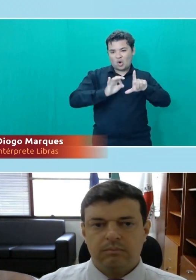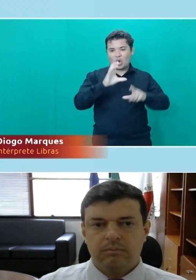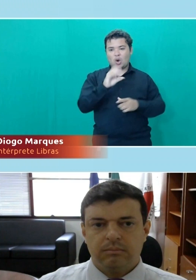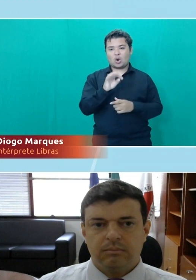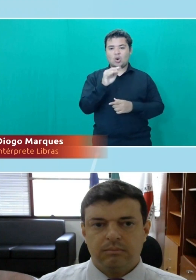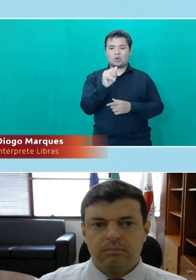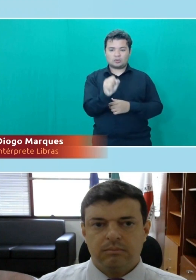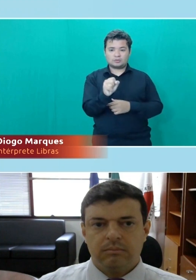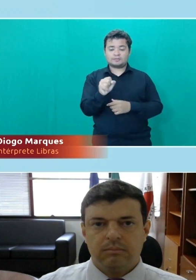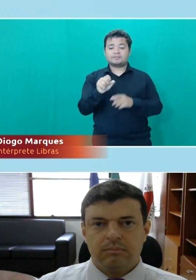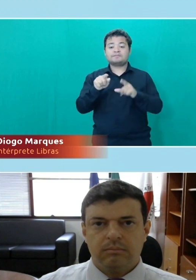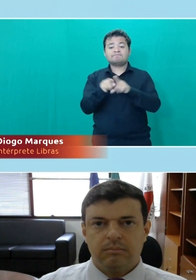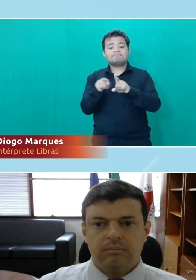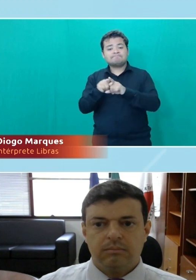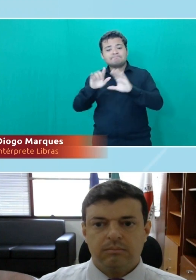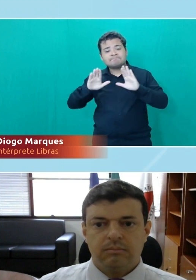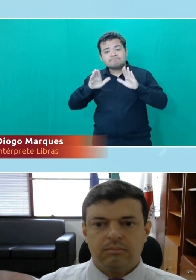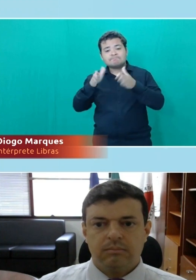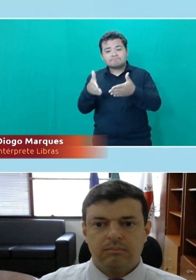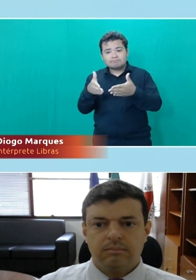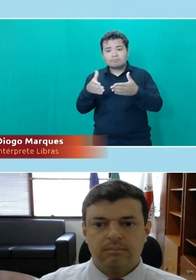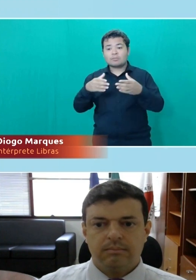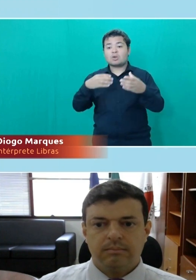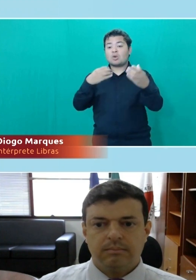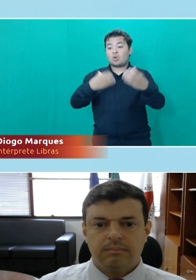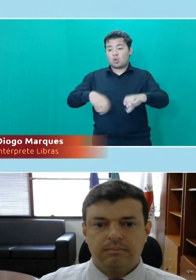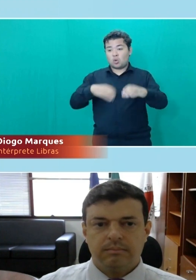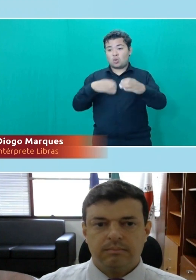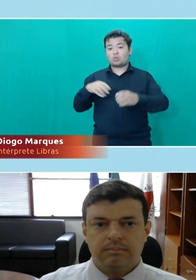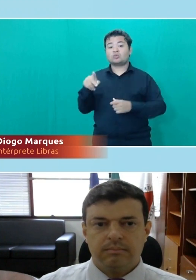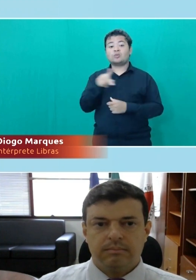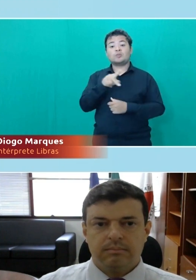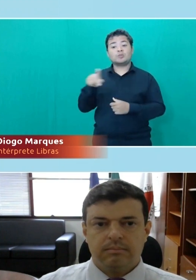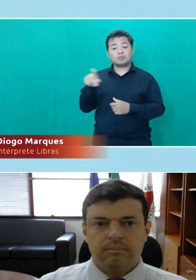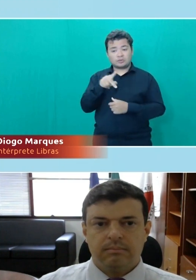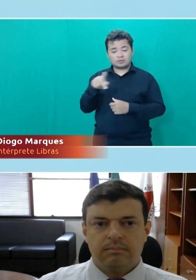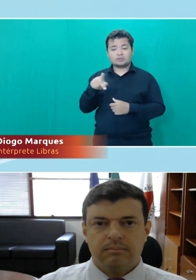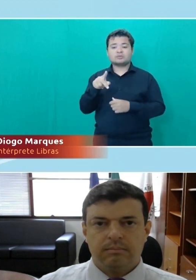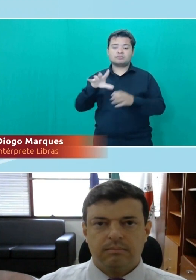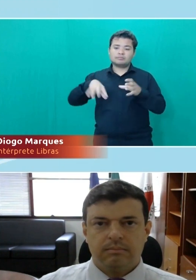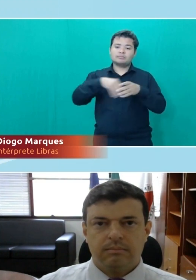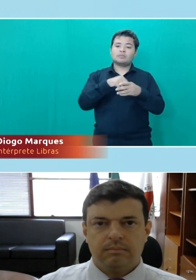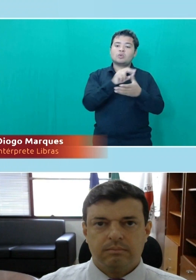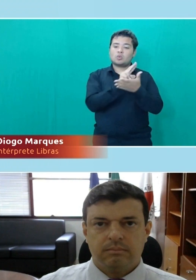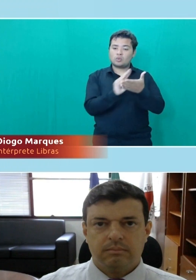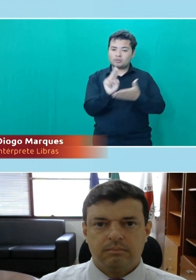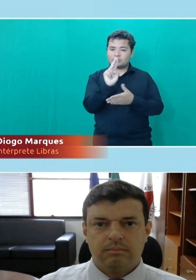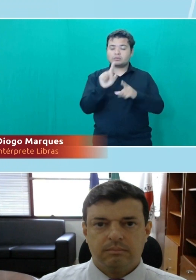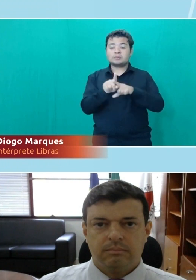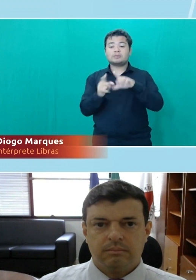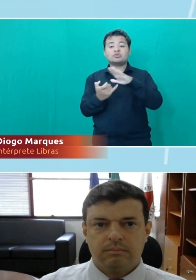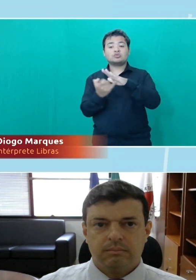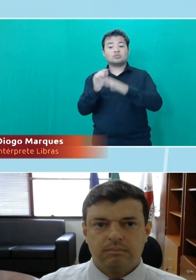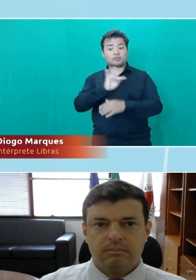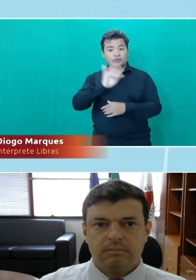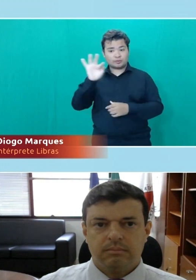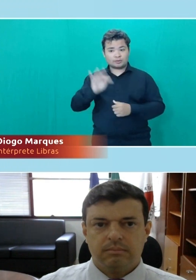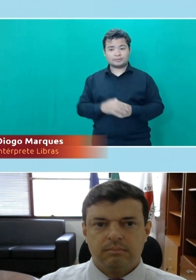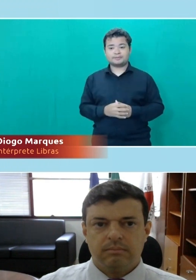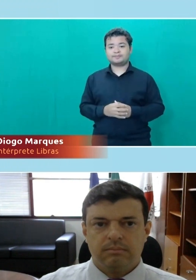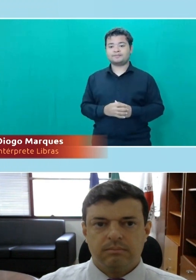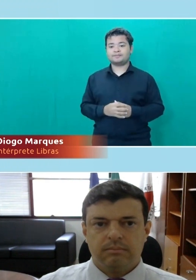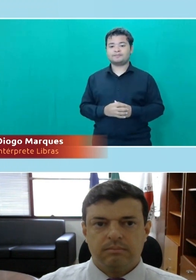e à especificidade dos concursos para professores nas universidades e institutos federais. E, para